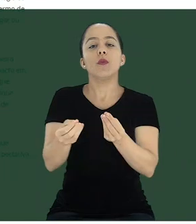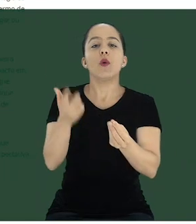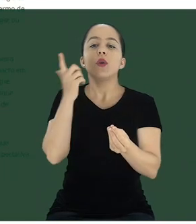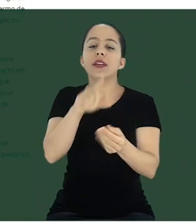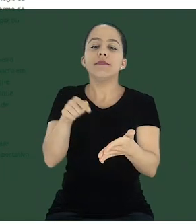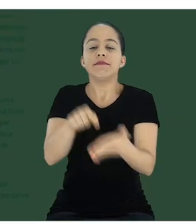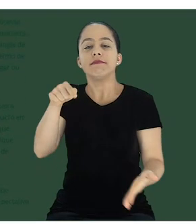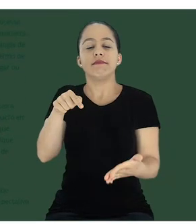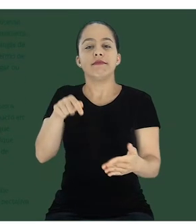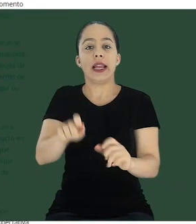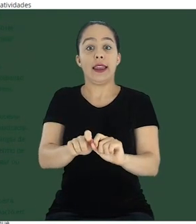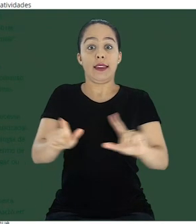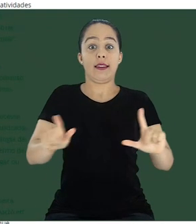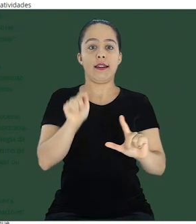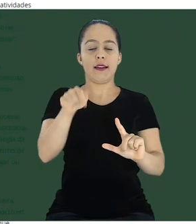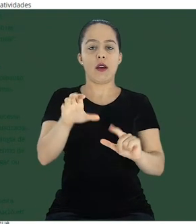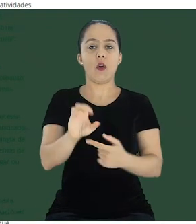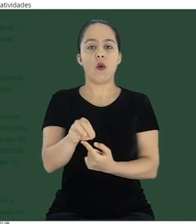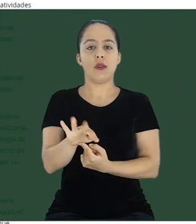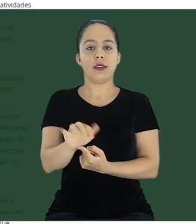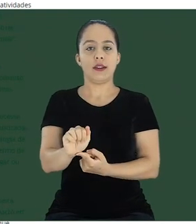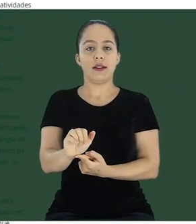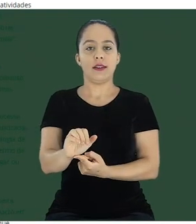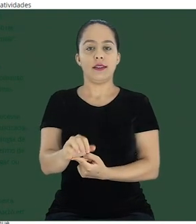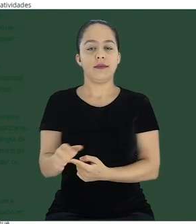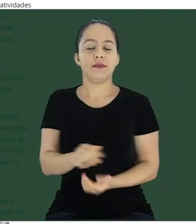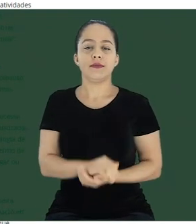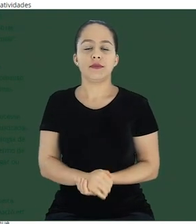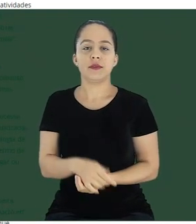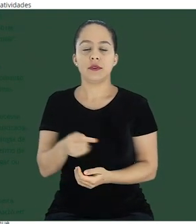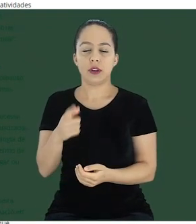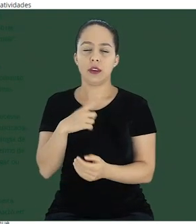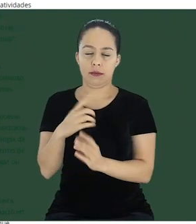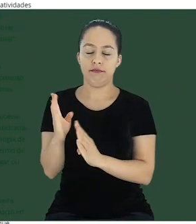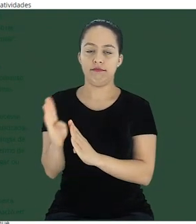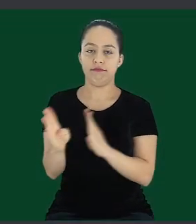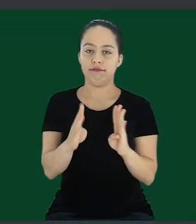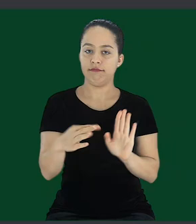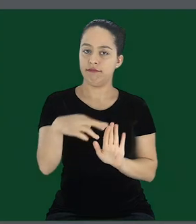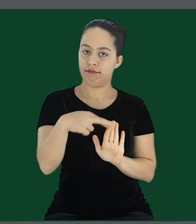Você vai clicar aqui no link da notícia, tem um link aqui do passo a passo.